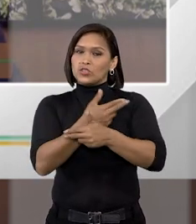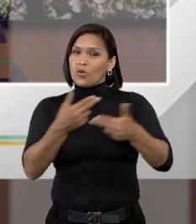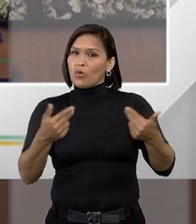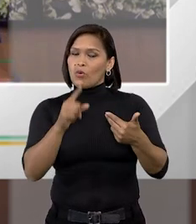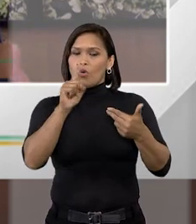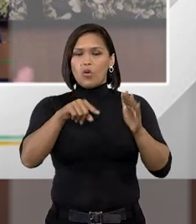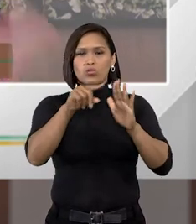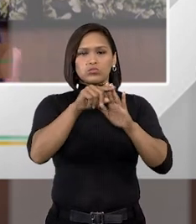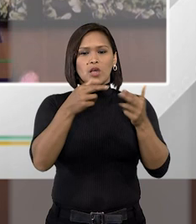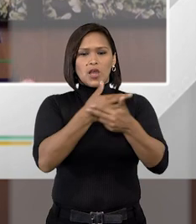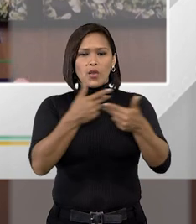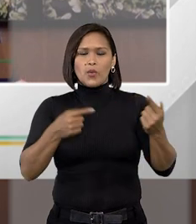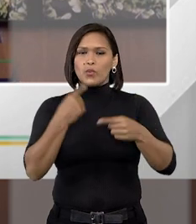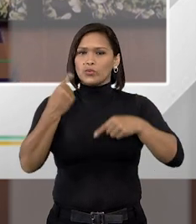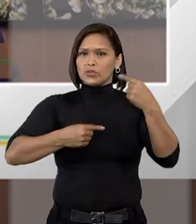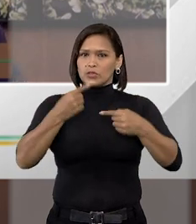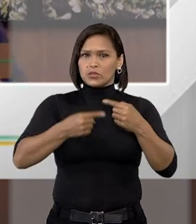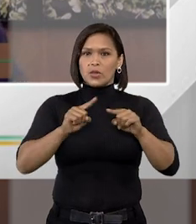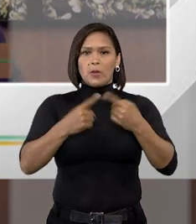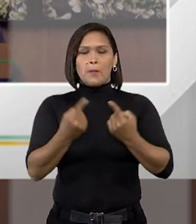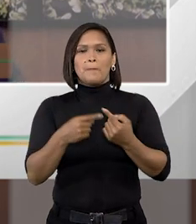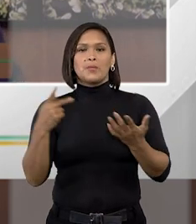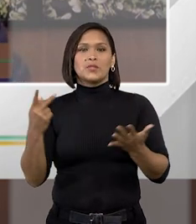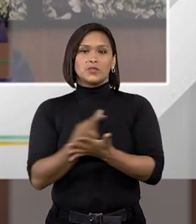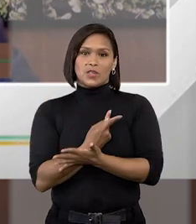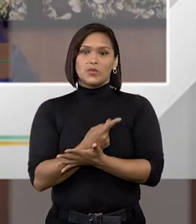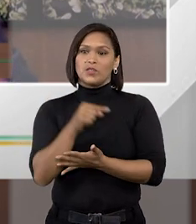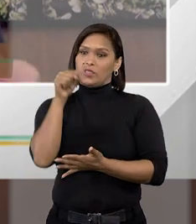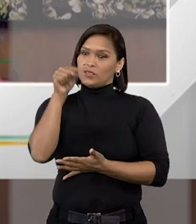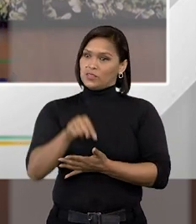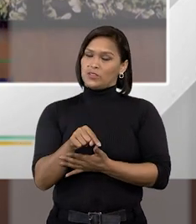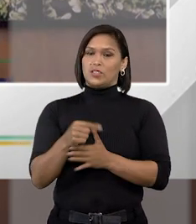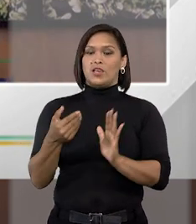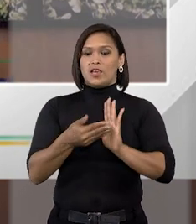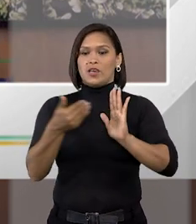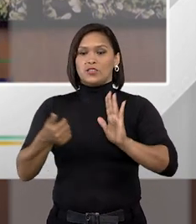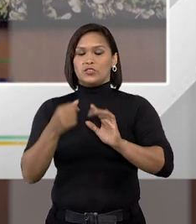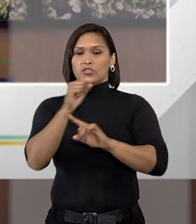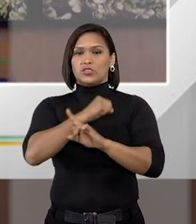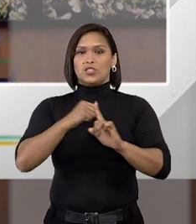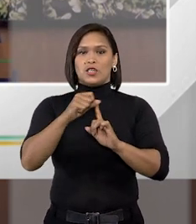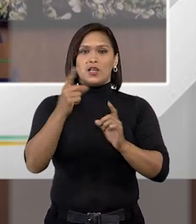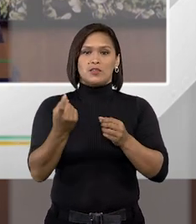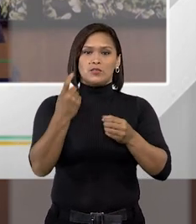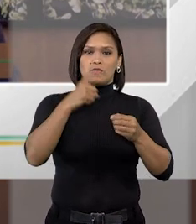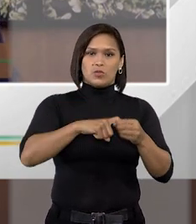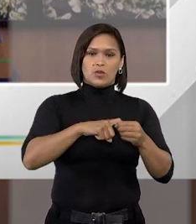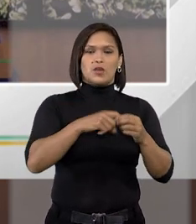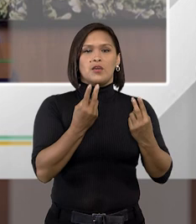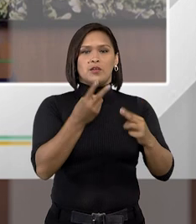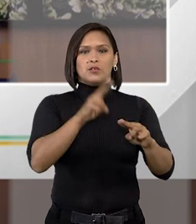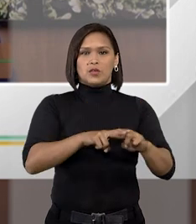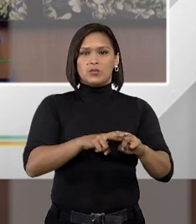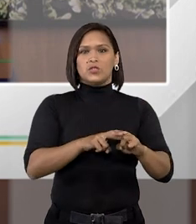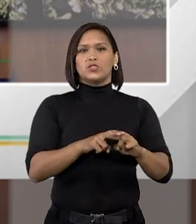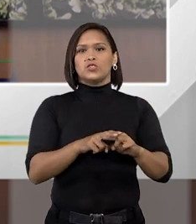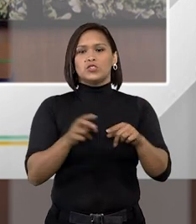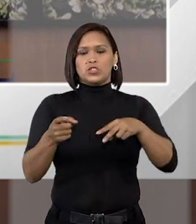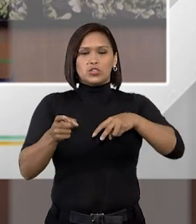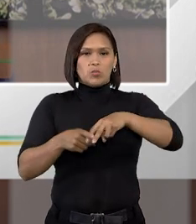outra discussão mas o fato é que você tirar o encarceramento ainda que coloque uma medida de